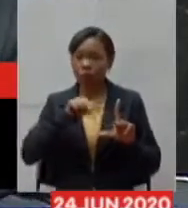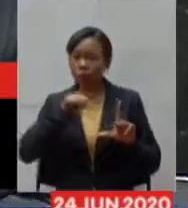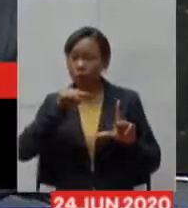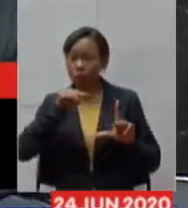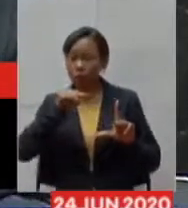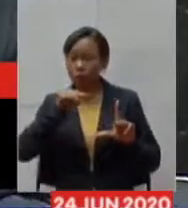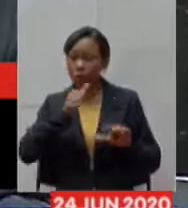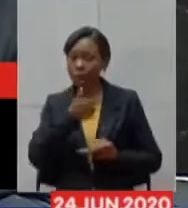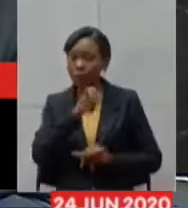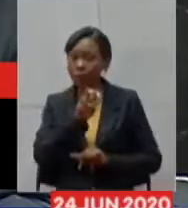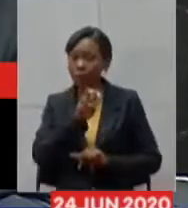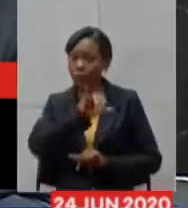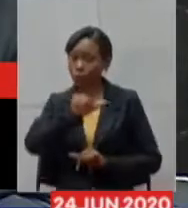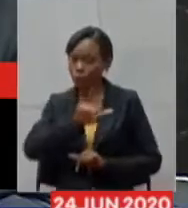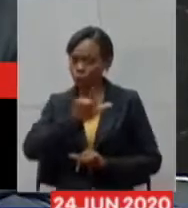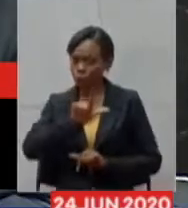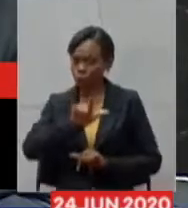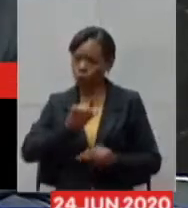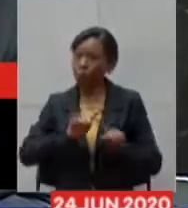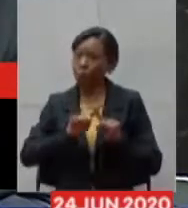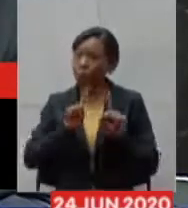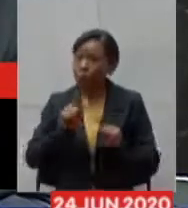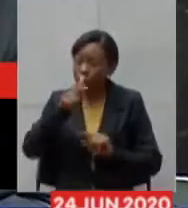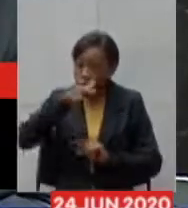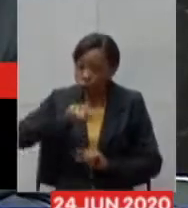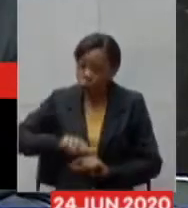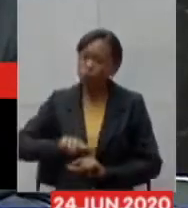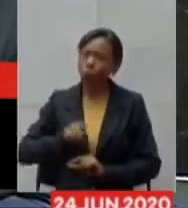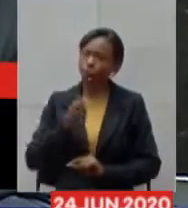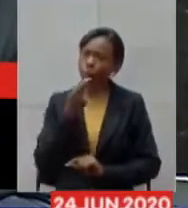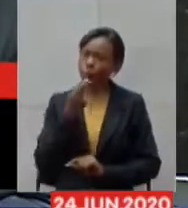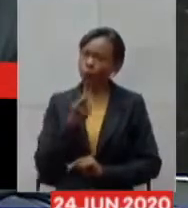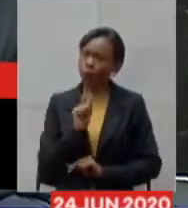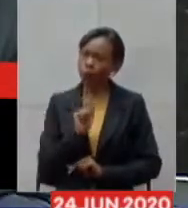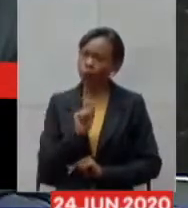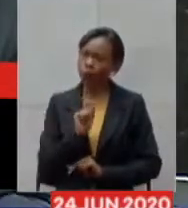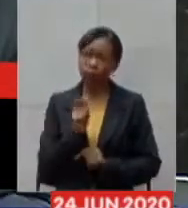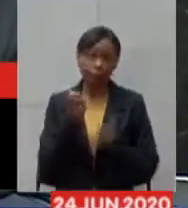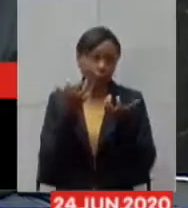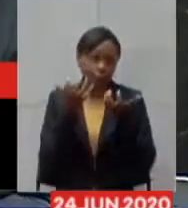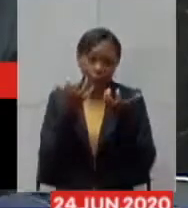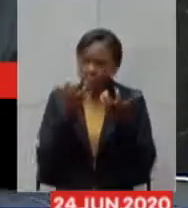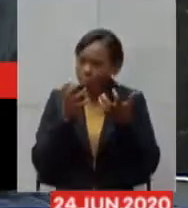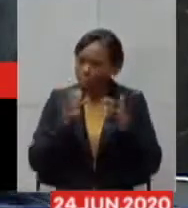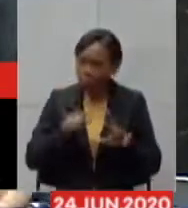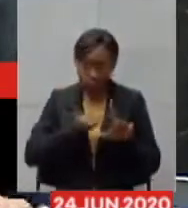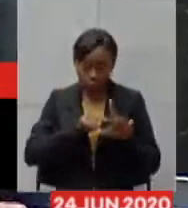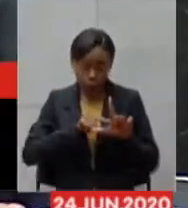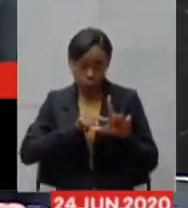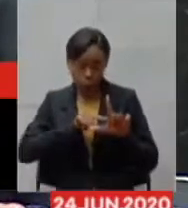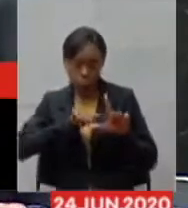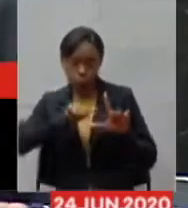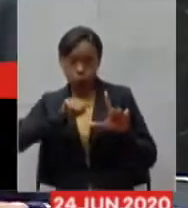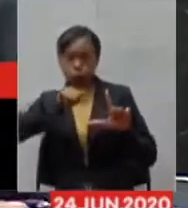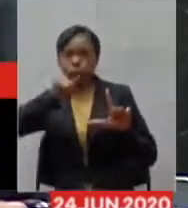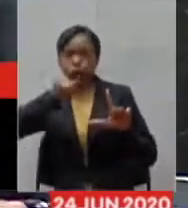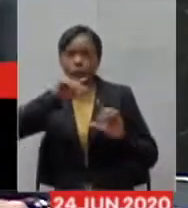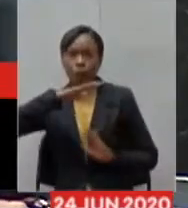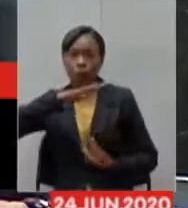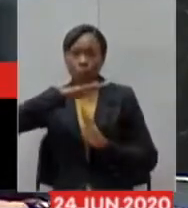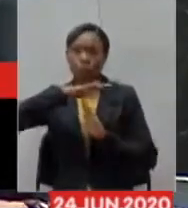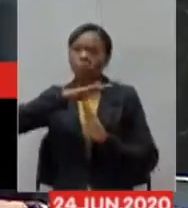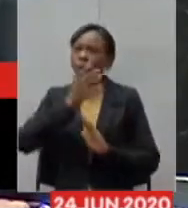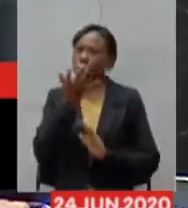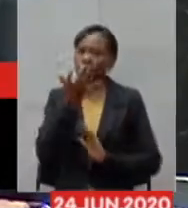julho mas eu volto a reforçar que nós não queremos ter um pico ter um pico sempre vai representar algum